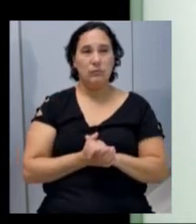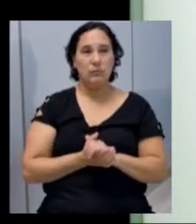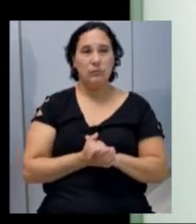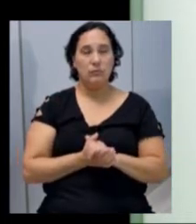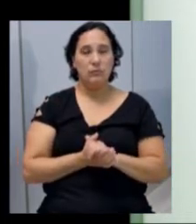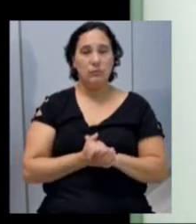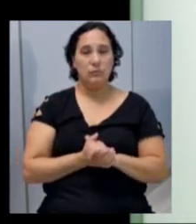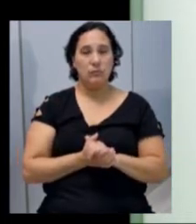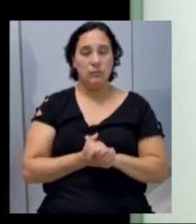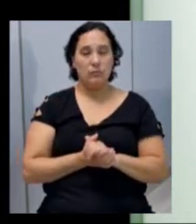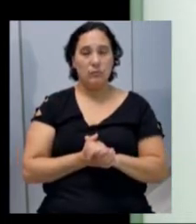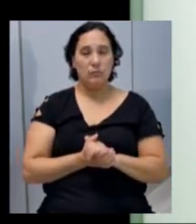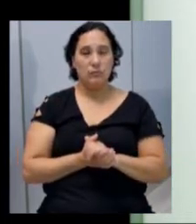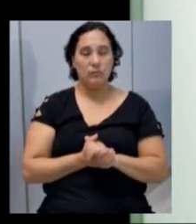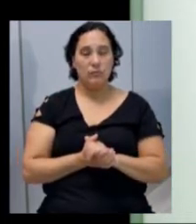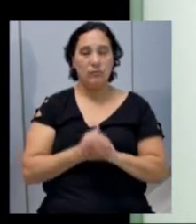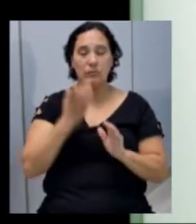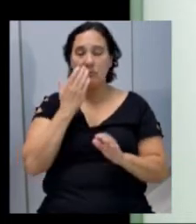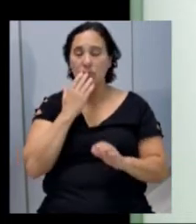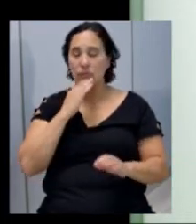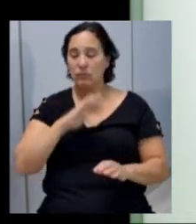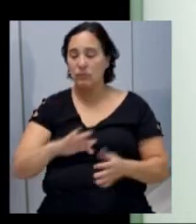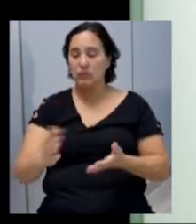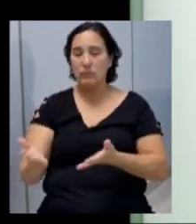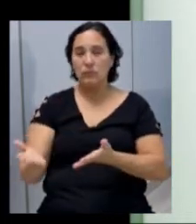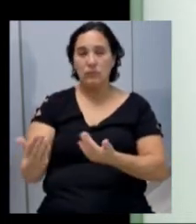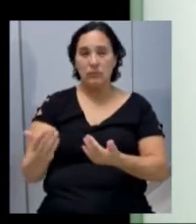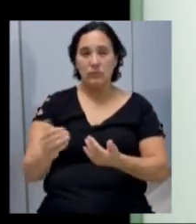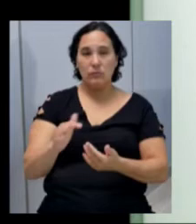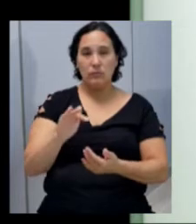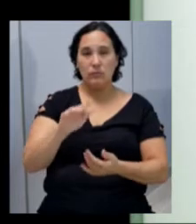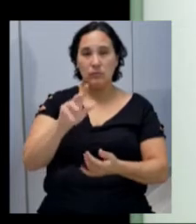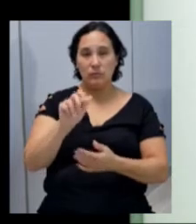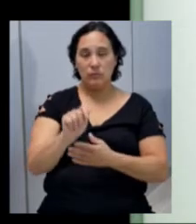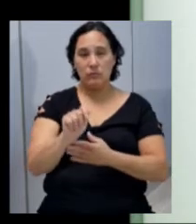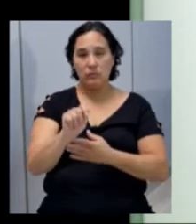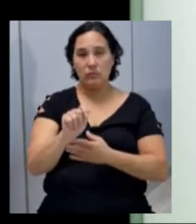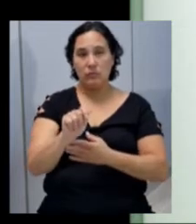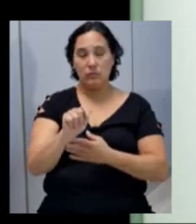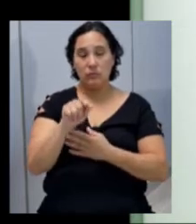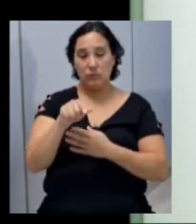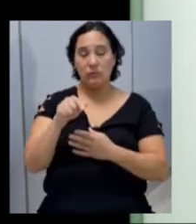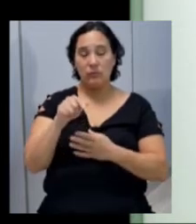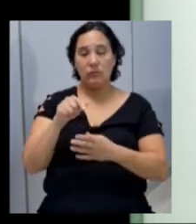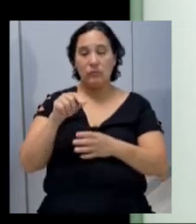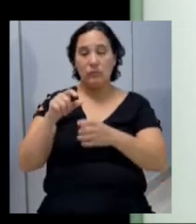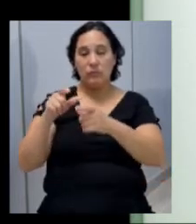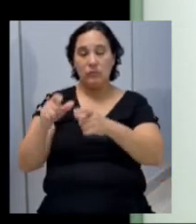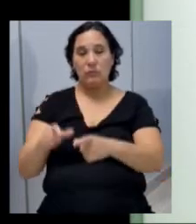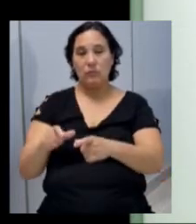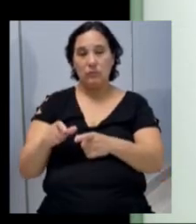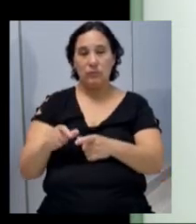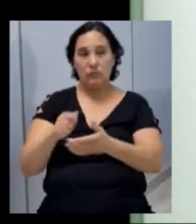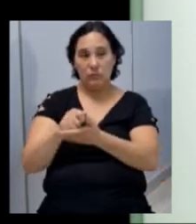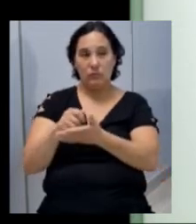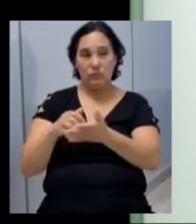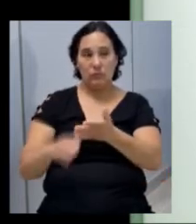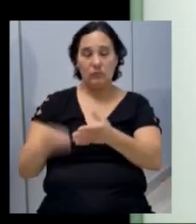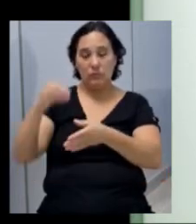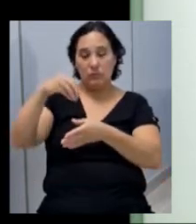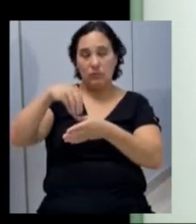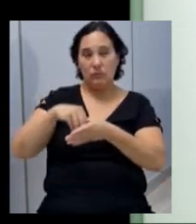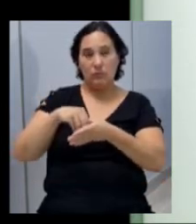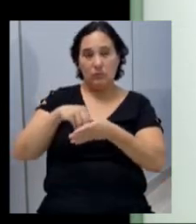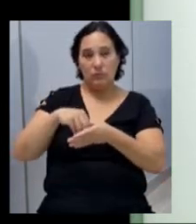O Fundo Municipal da Infância e Adolescência, o FIA, ele é um fundo, mas ele é uma unidade orçamentária dentro do